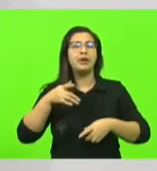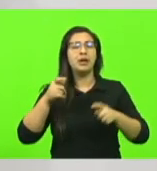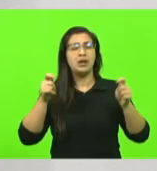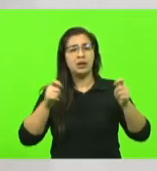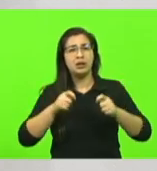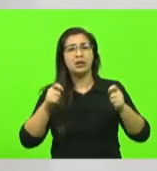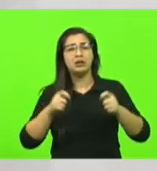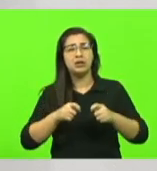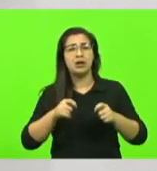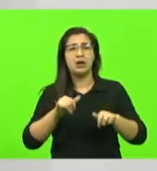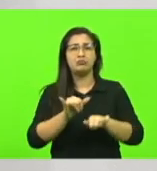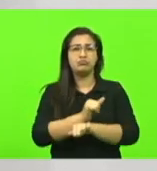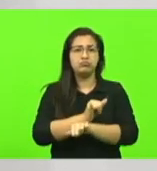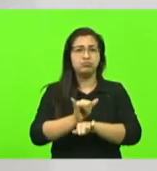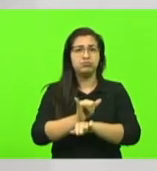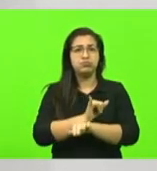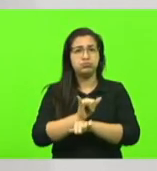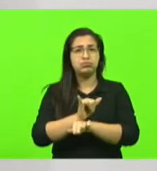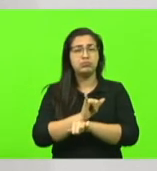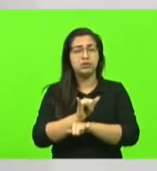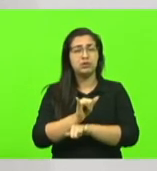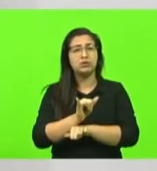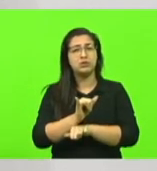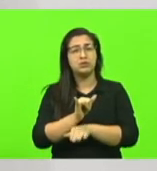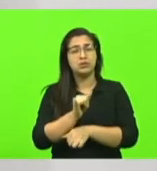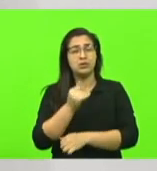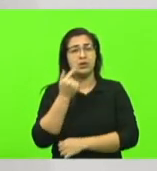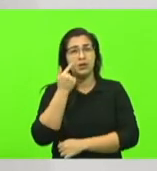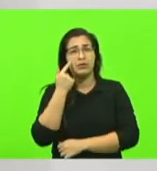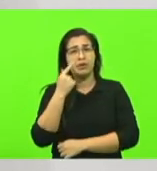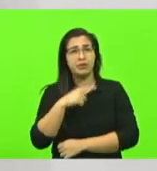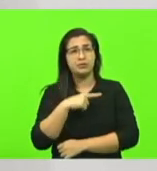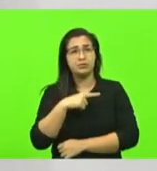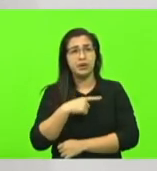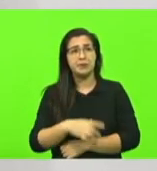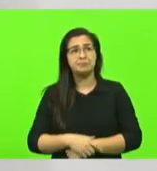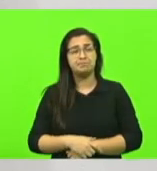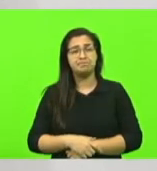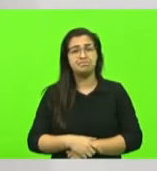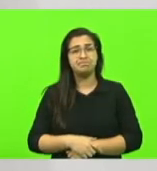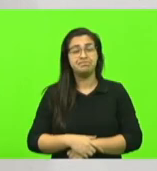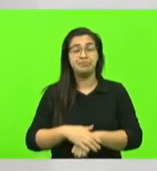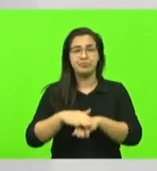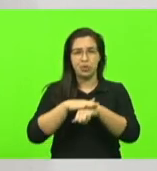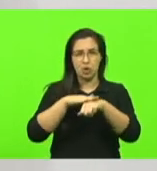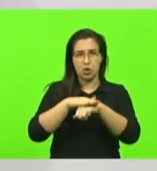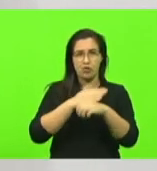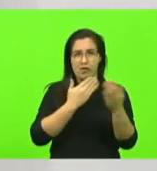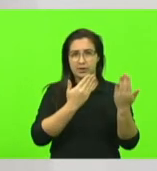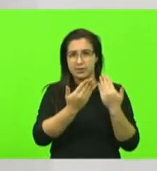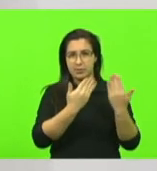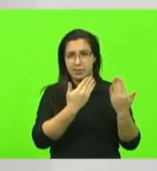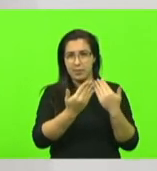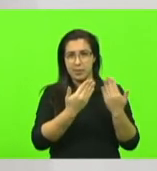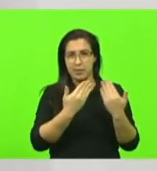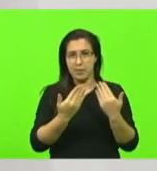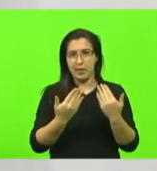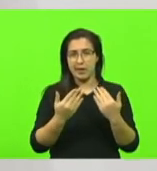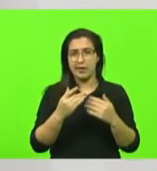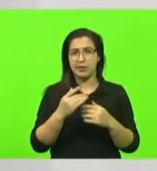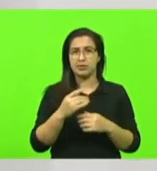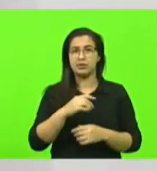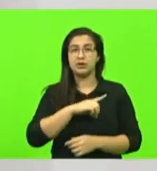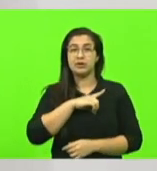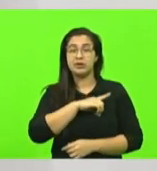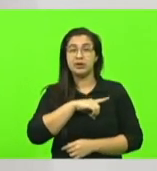feito bastante inclusive conversava agora há pouco com o delegado Calfas